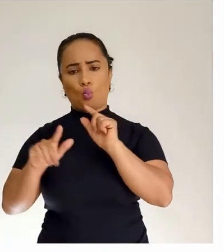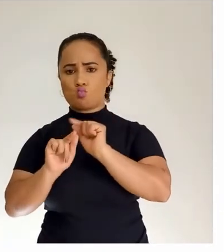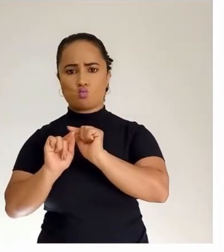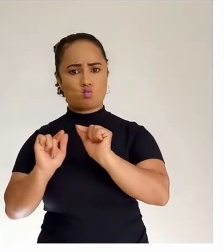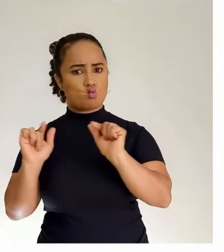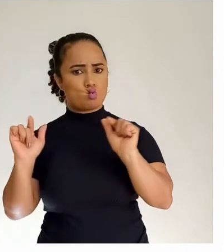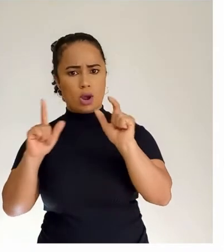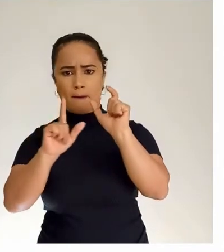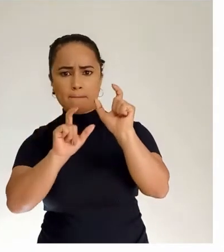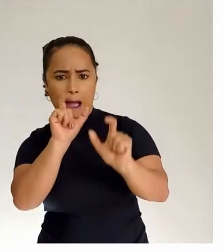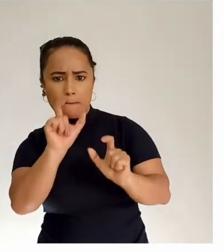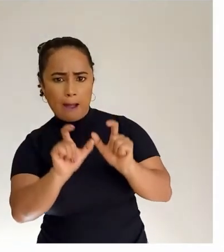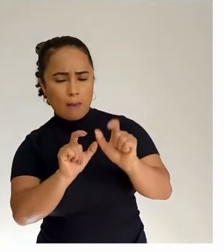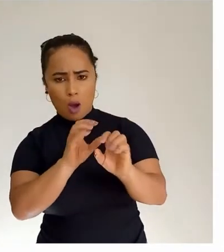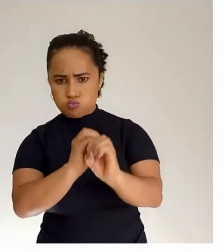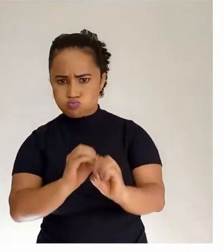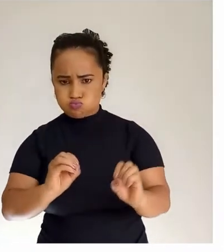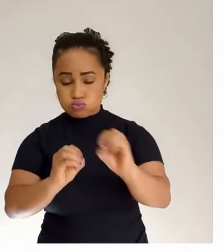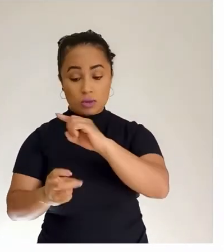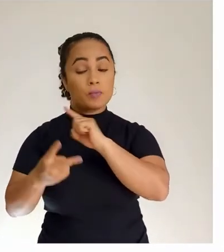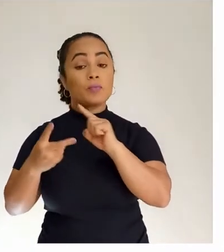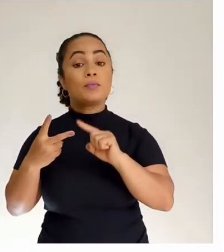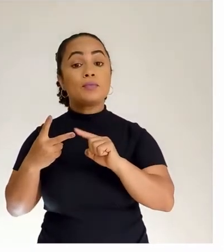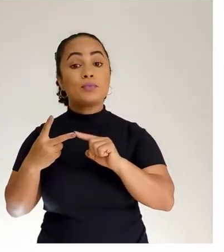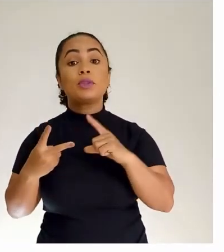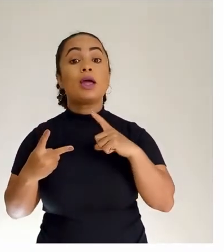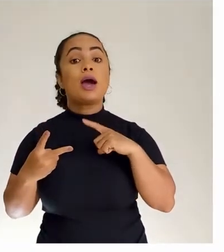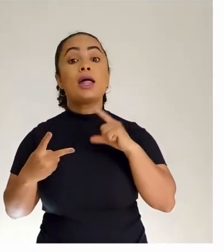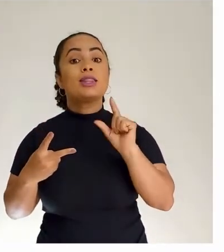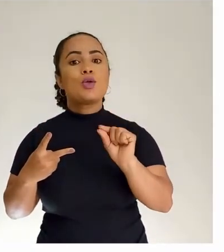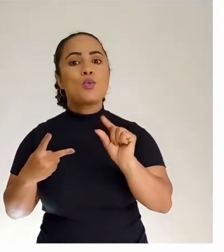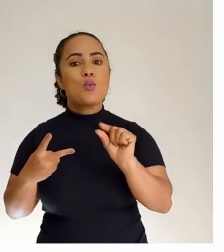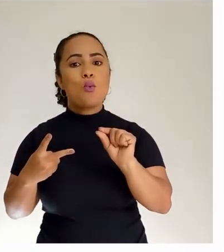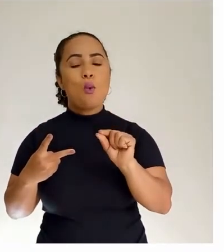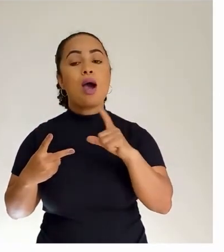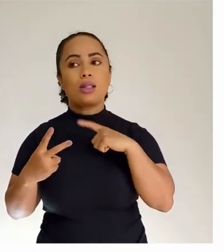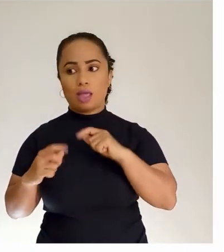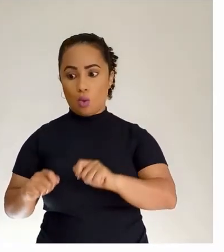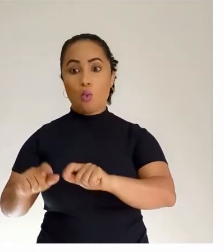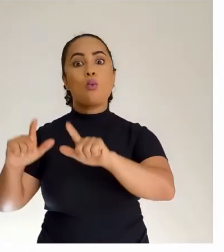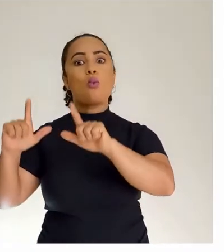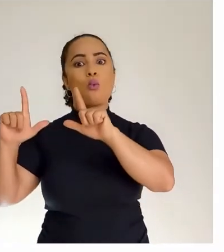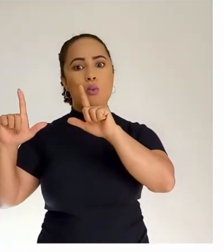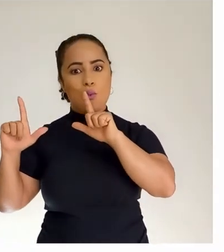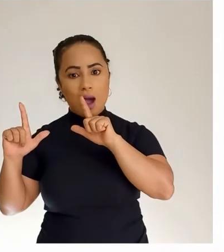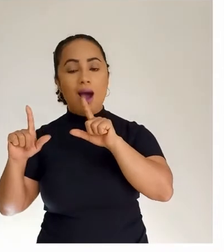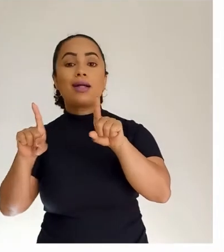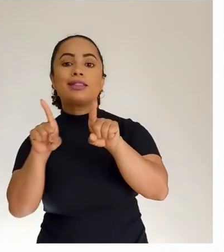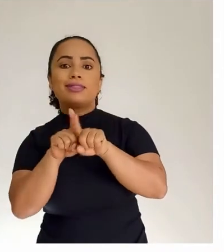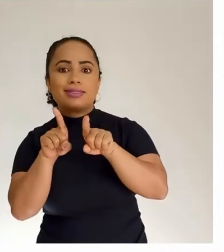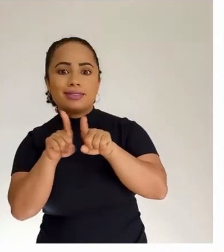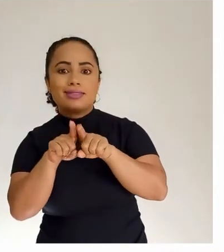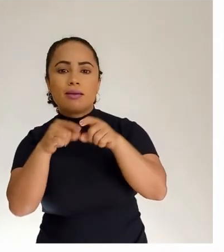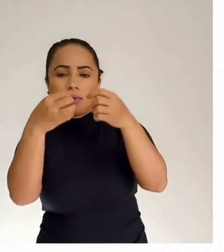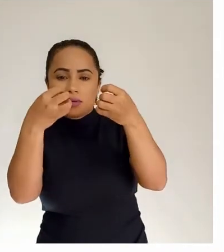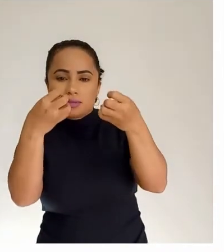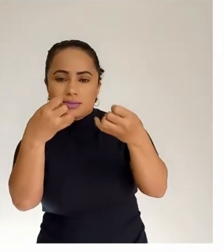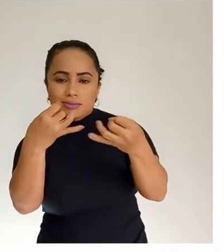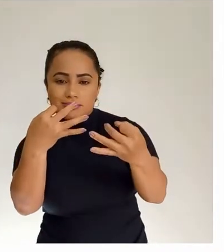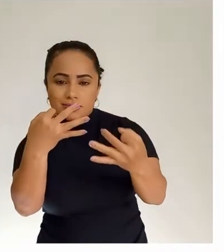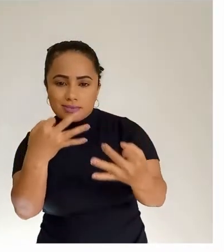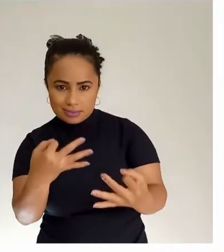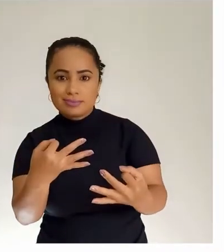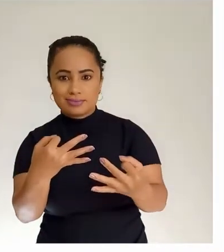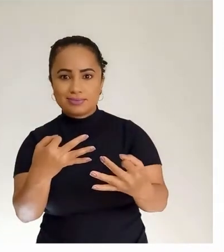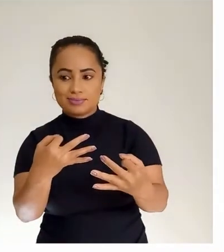palavras. No segundo texto, já apareceu uma modificação no